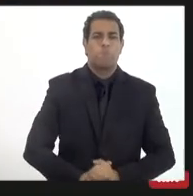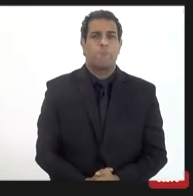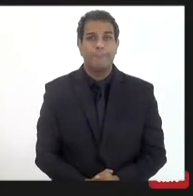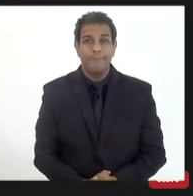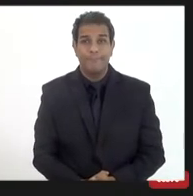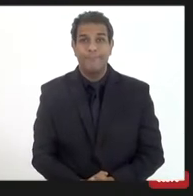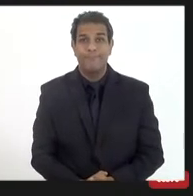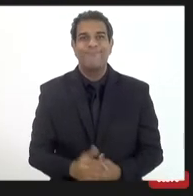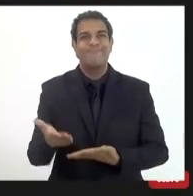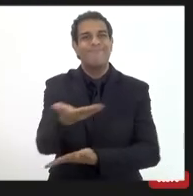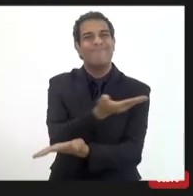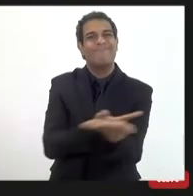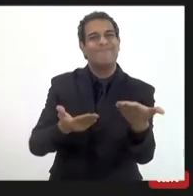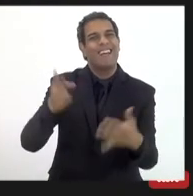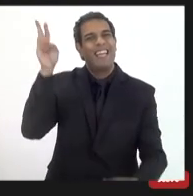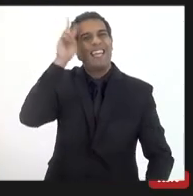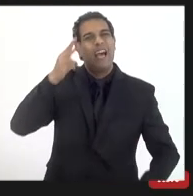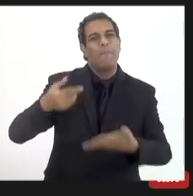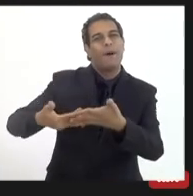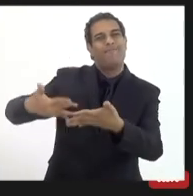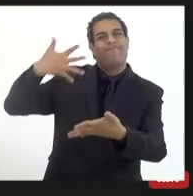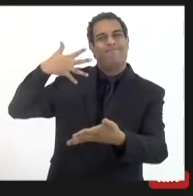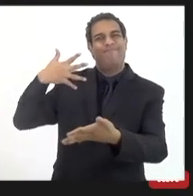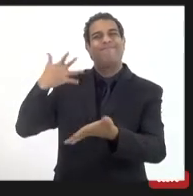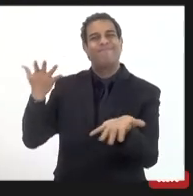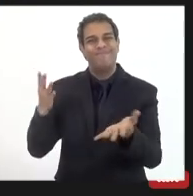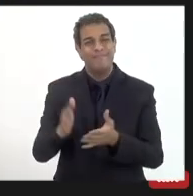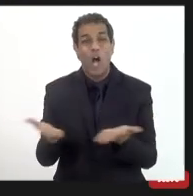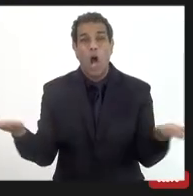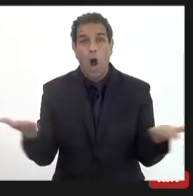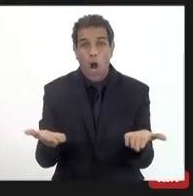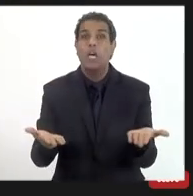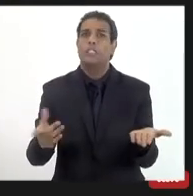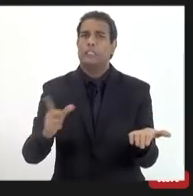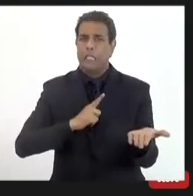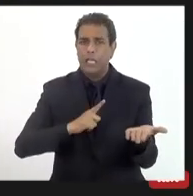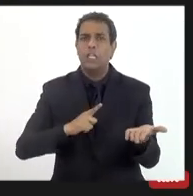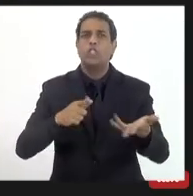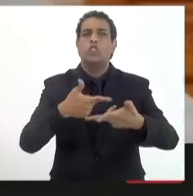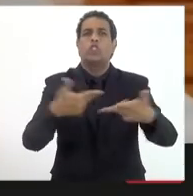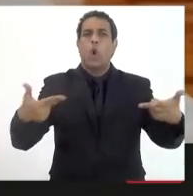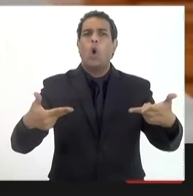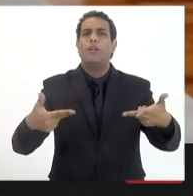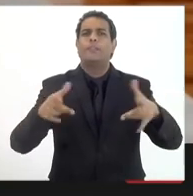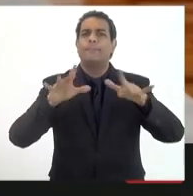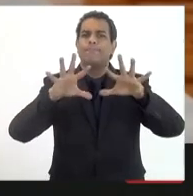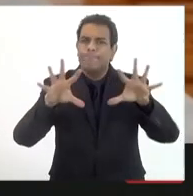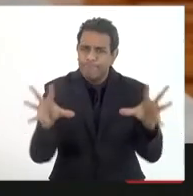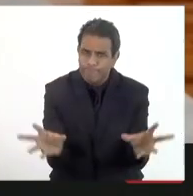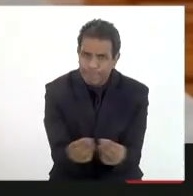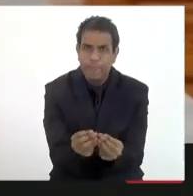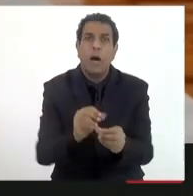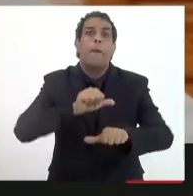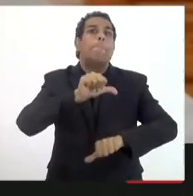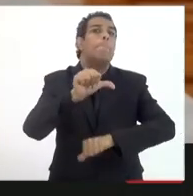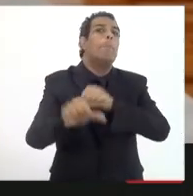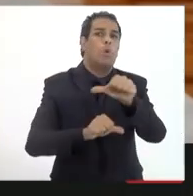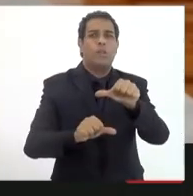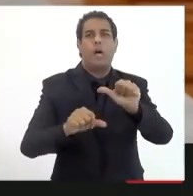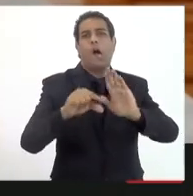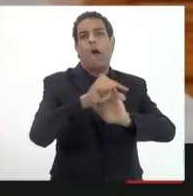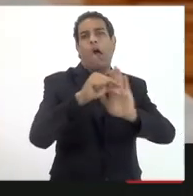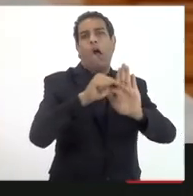uma dinâmica diferente daquelas outros encontros nossos mas eu acho que nós já temos material aqui suficiente para preparar um substitutivo